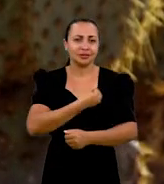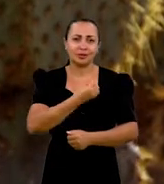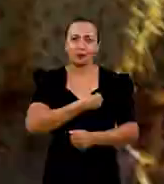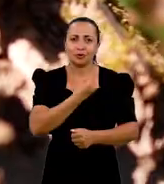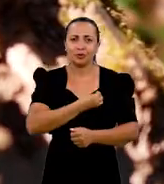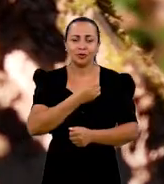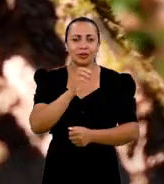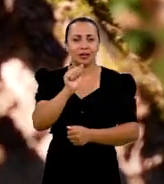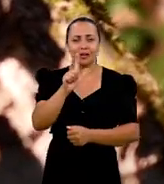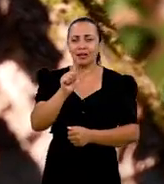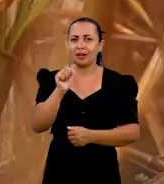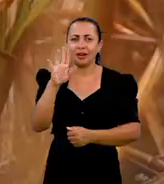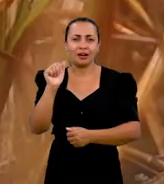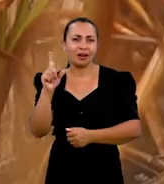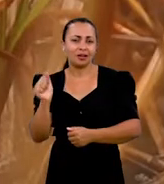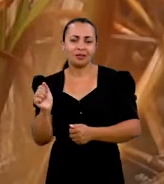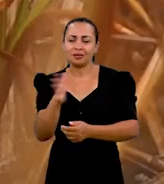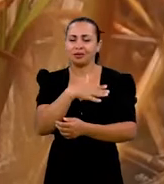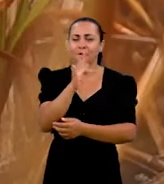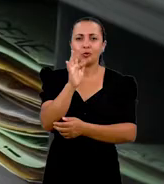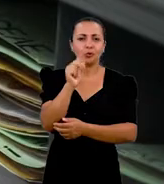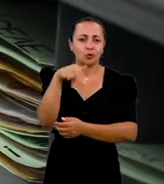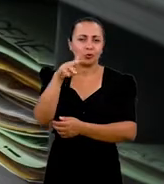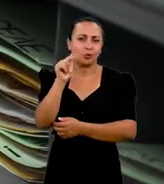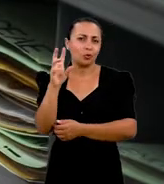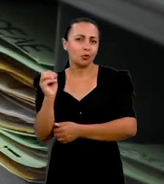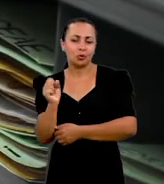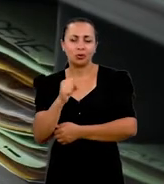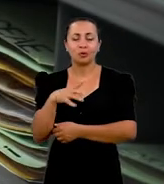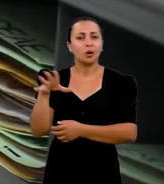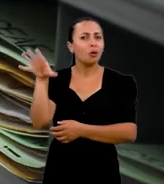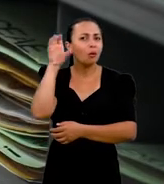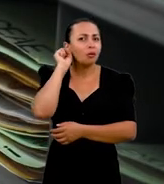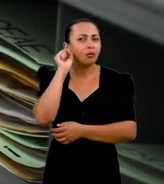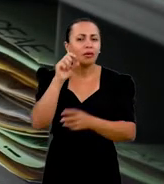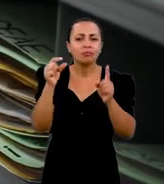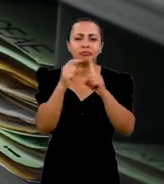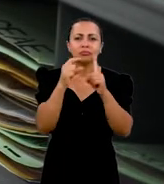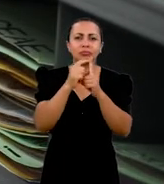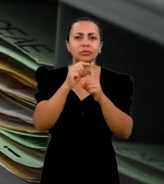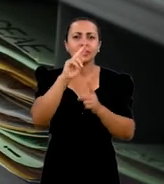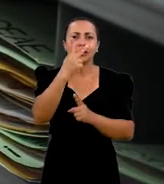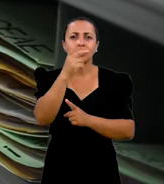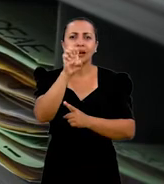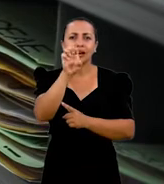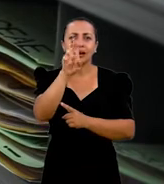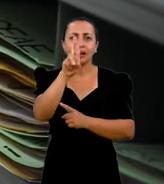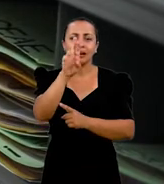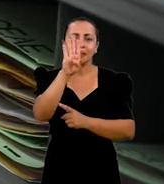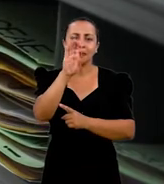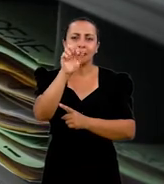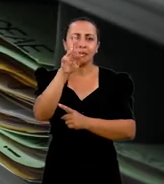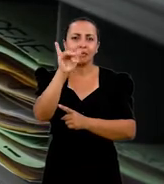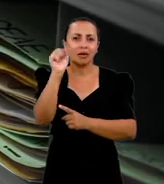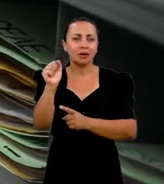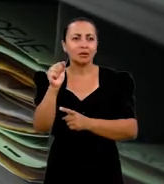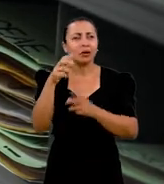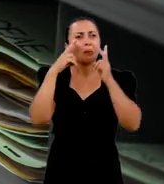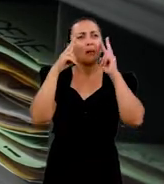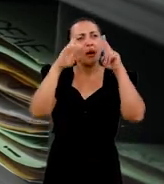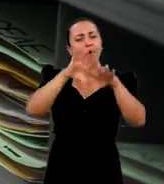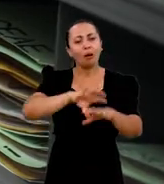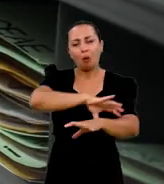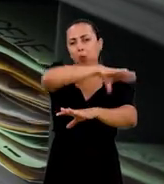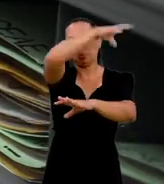plantas, as algas, os fungos envolvidos. Quando a gente escuta a palavra herbário, a primeira coisa que vem à mente é